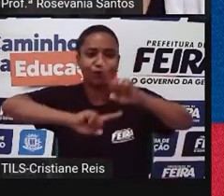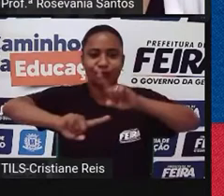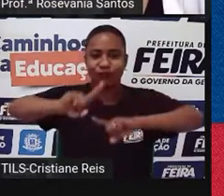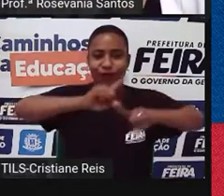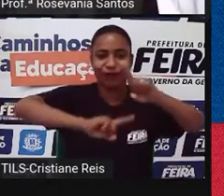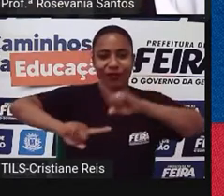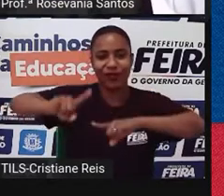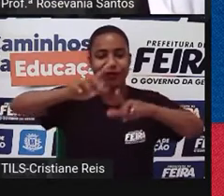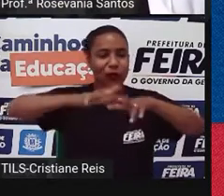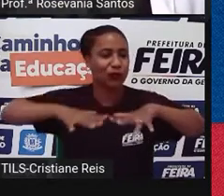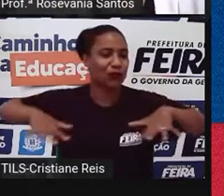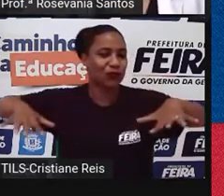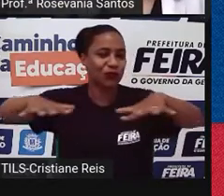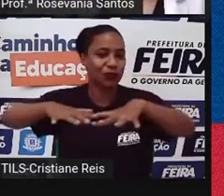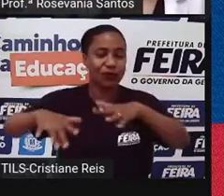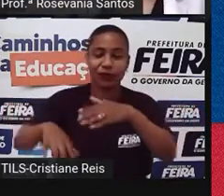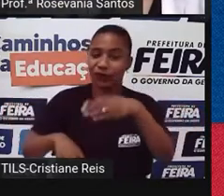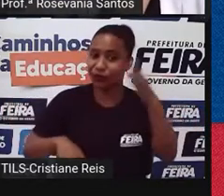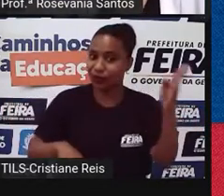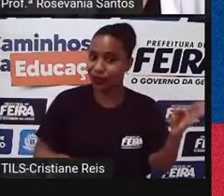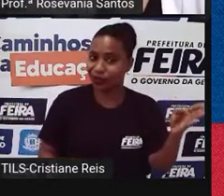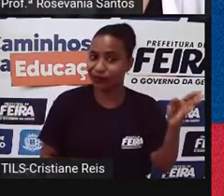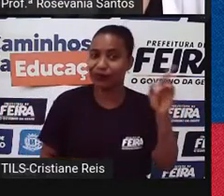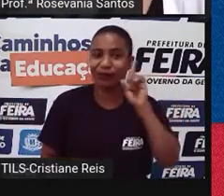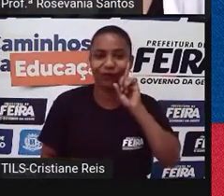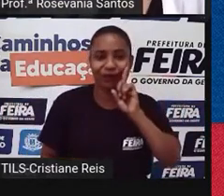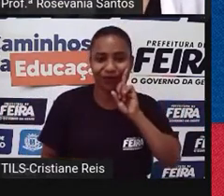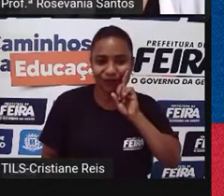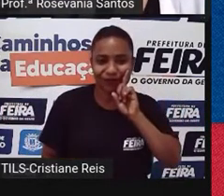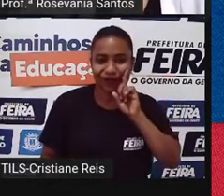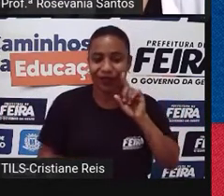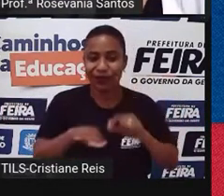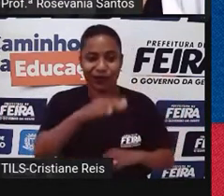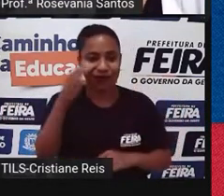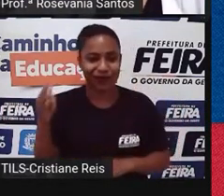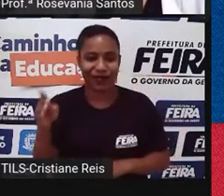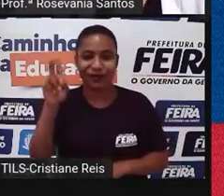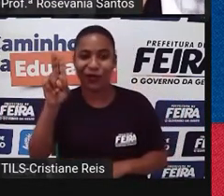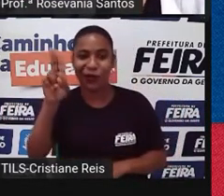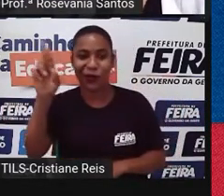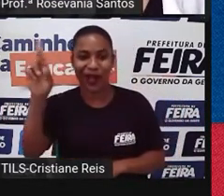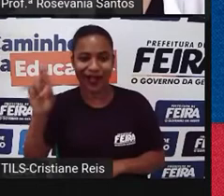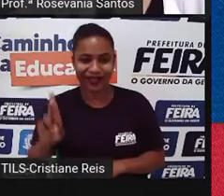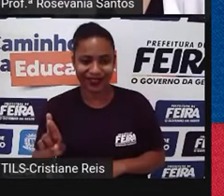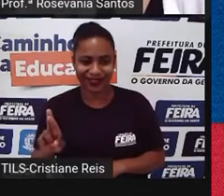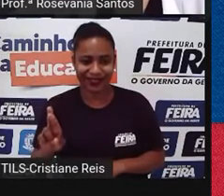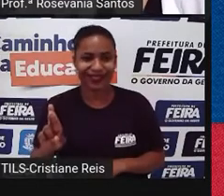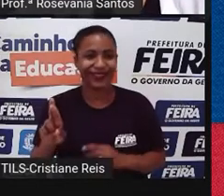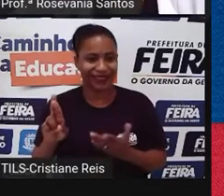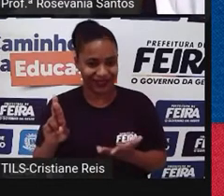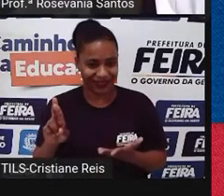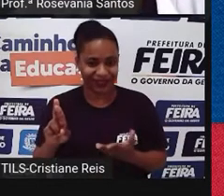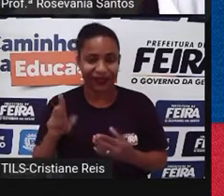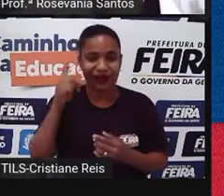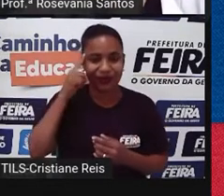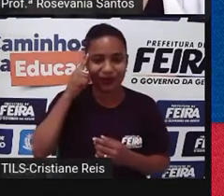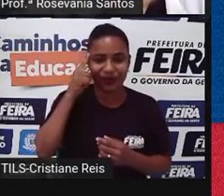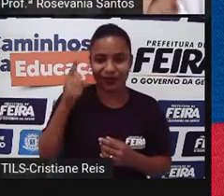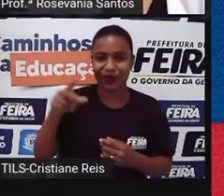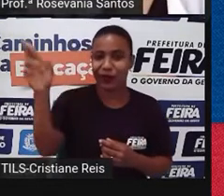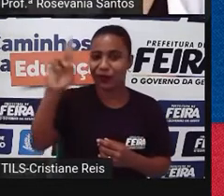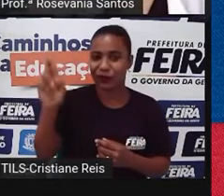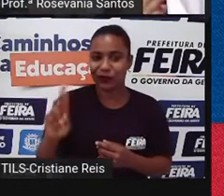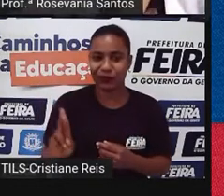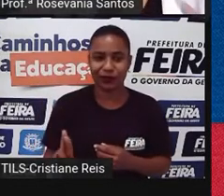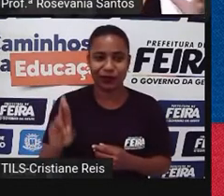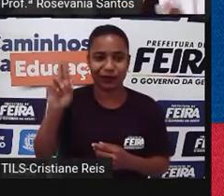Unidos, do outro lado, a gente tinha a União das Repúblicas Socialistas Soviéticas. E a gente sempre se reporta a ideia da Rússia. Não quer dizer